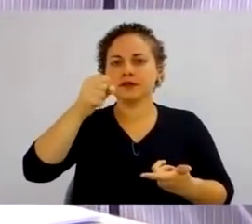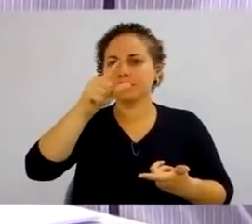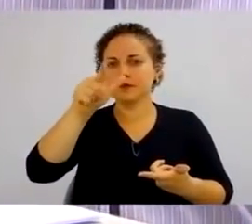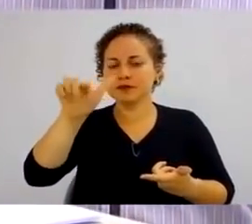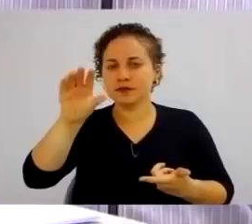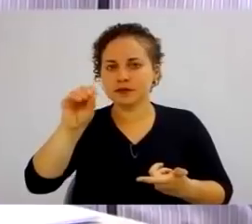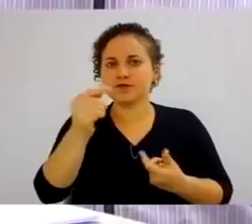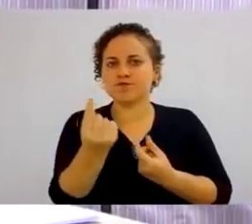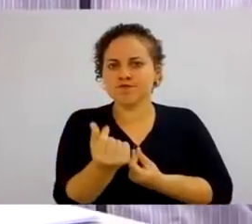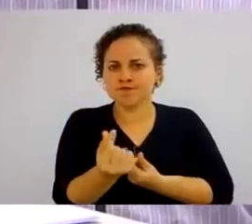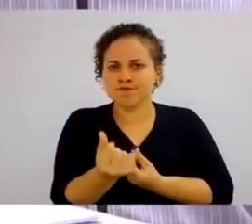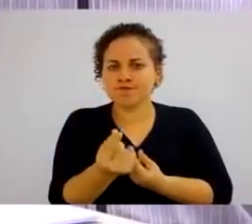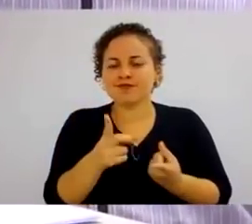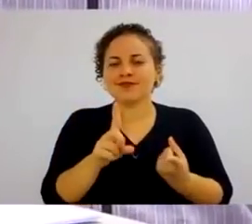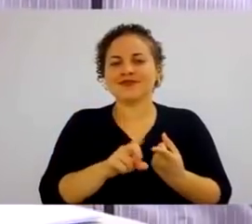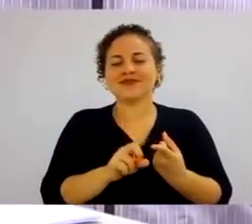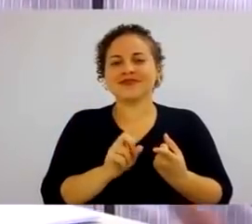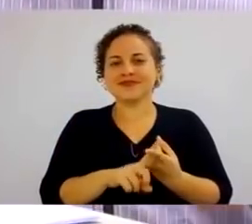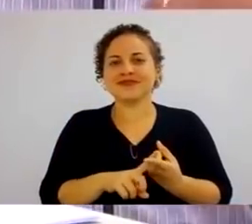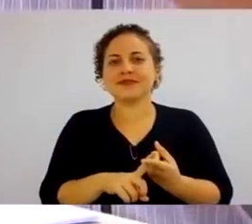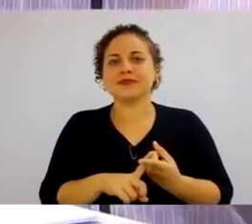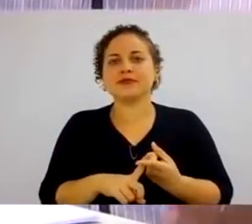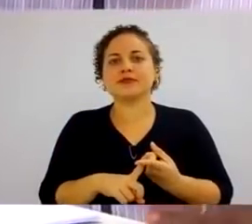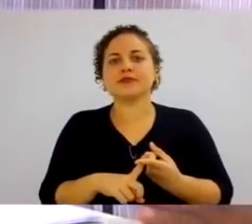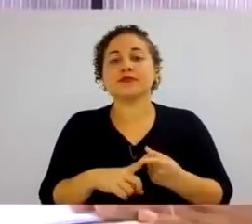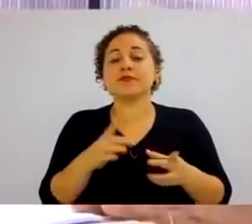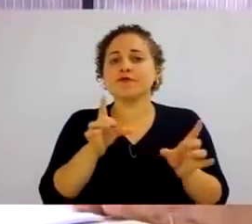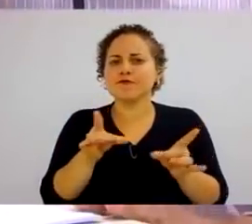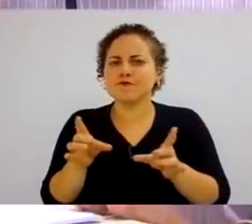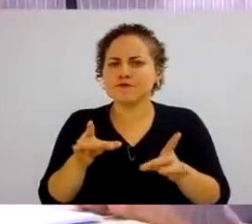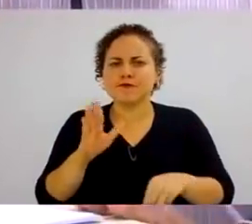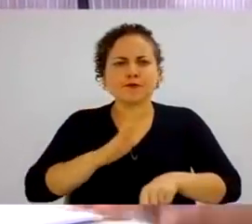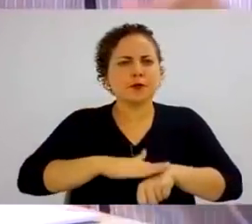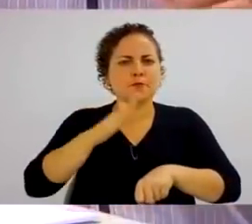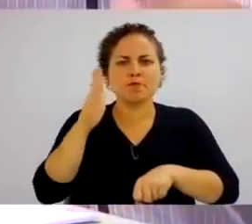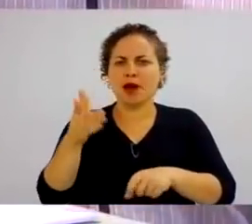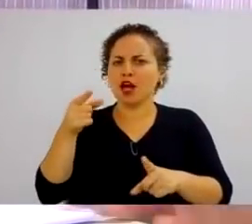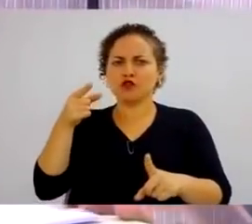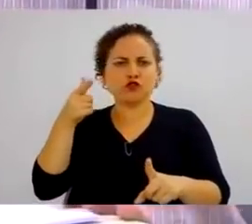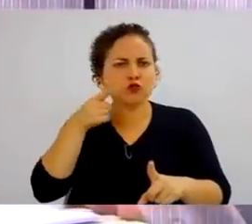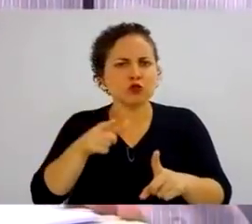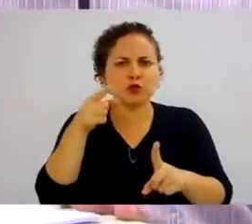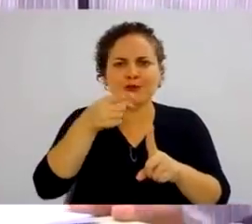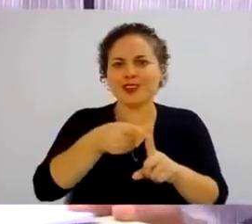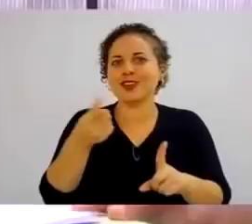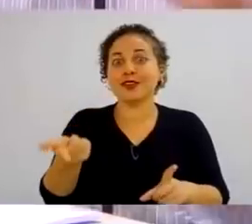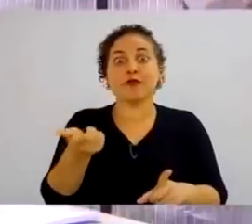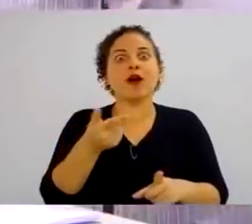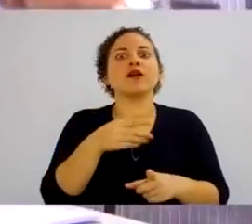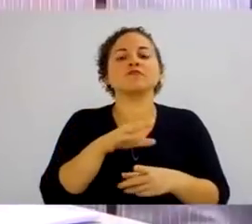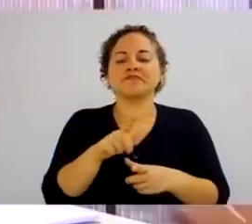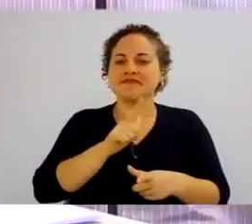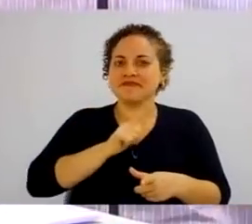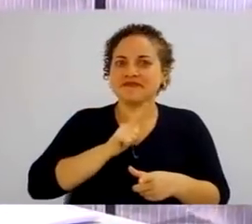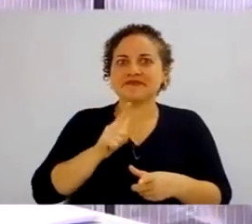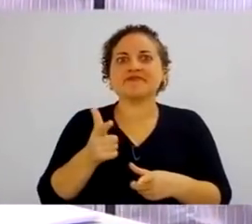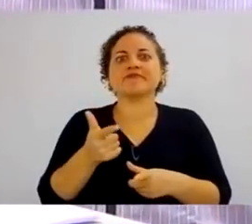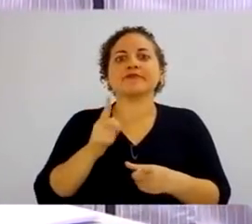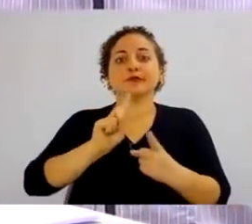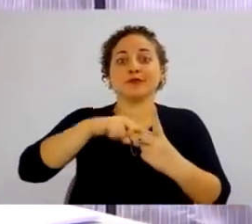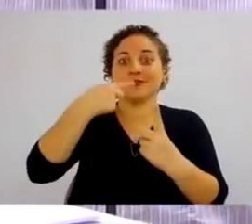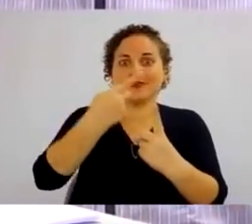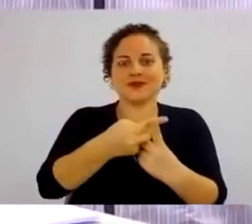com vendedores, né? Bateu a comissão, vendeu mais, bateu a meta, você já ouviu alguém dizendo isso? Então, isso é uma